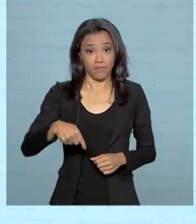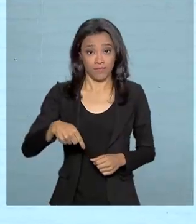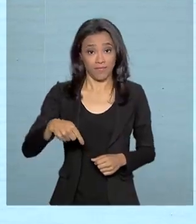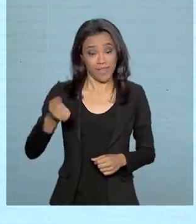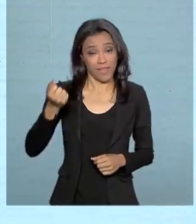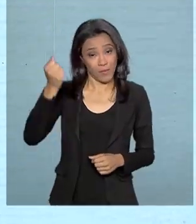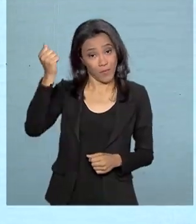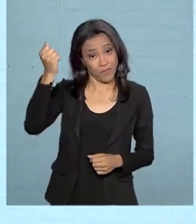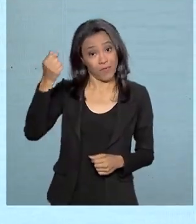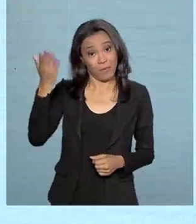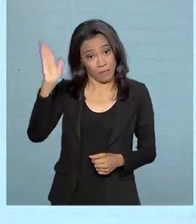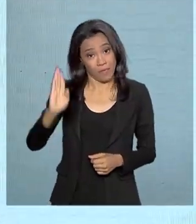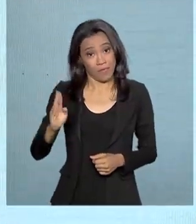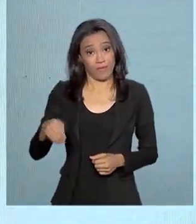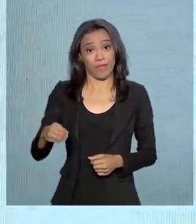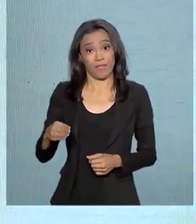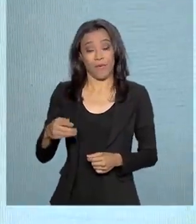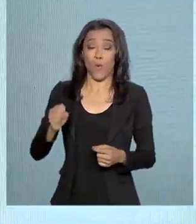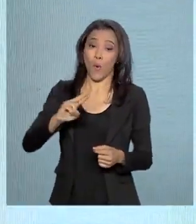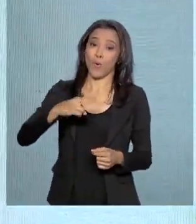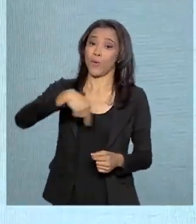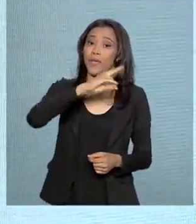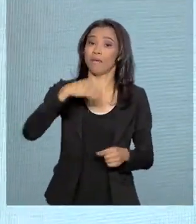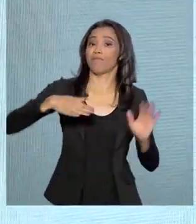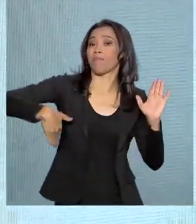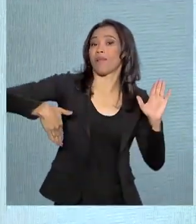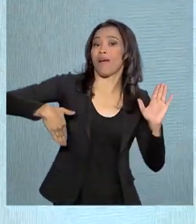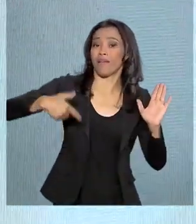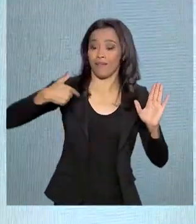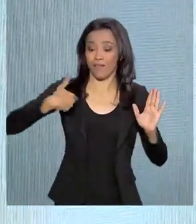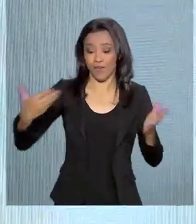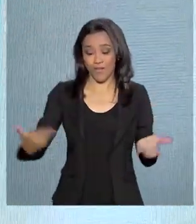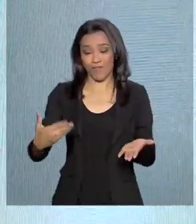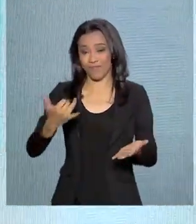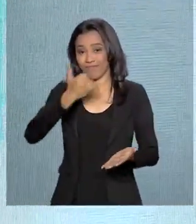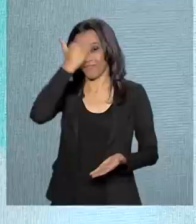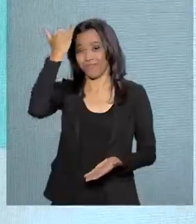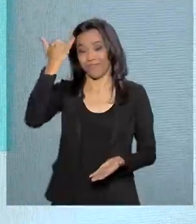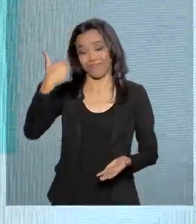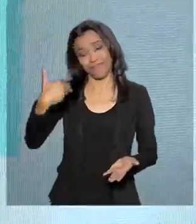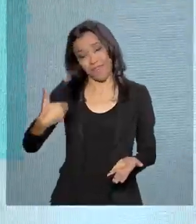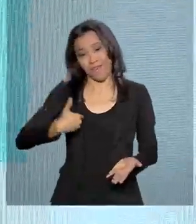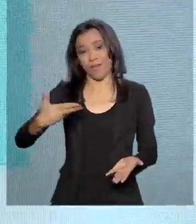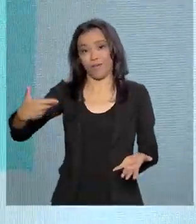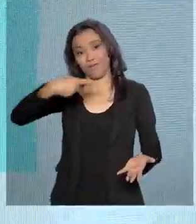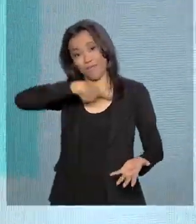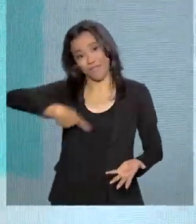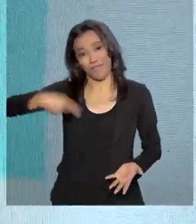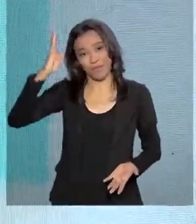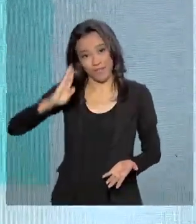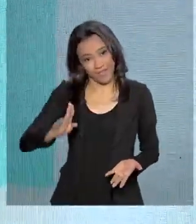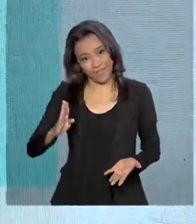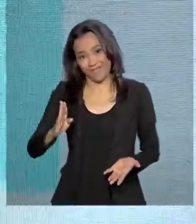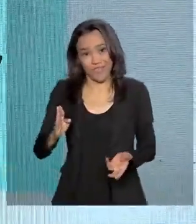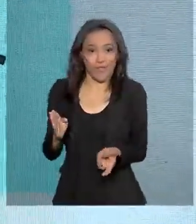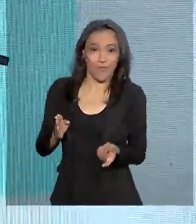disse ele que dei azar. Estou aqui na presidência. Mas isso é uma missão.